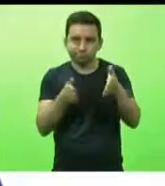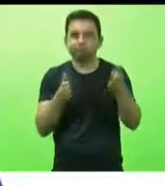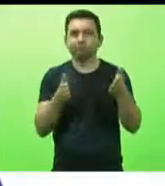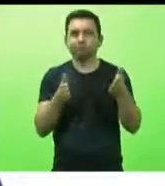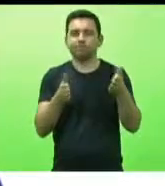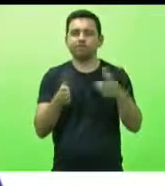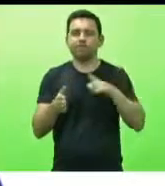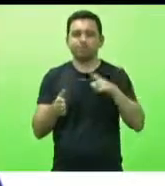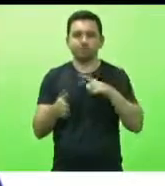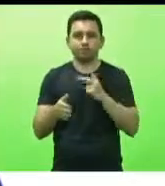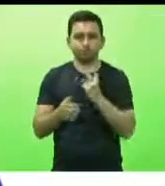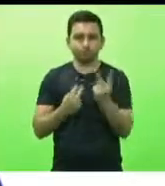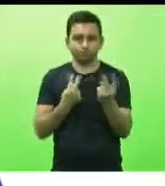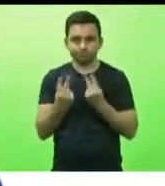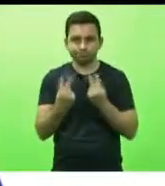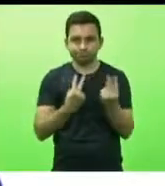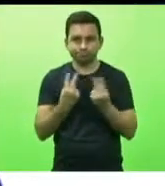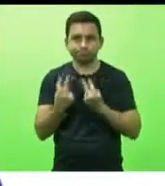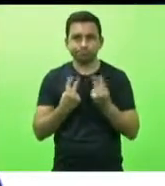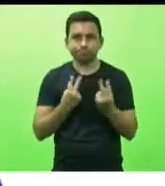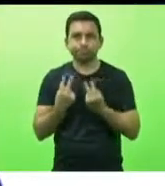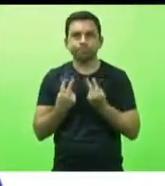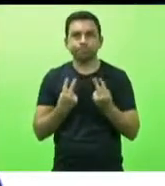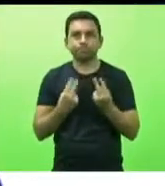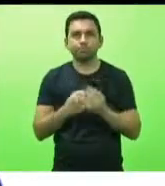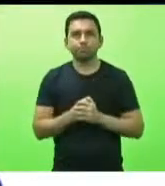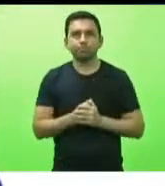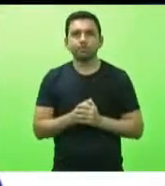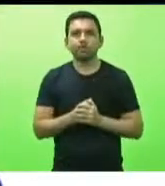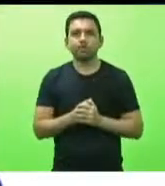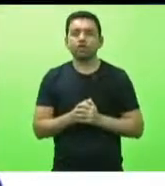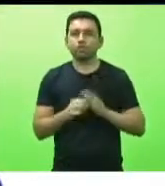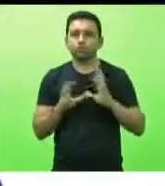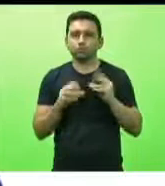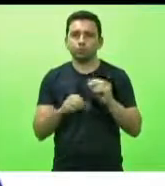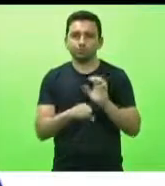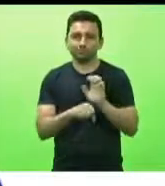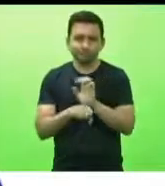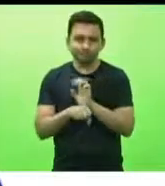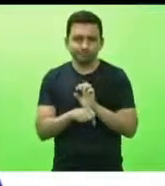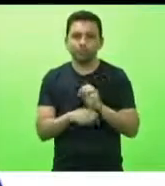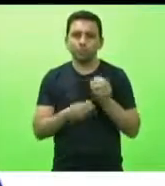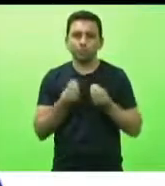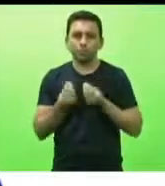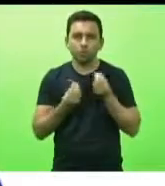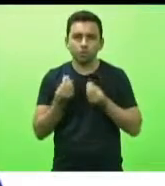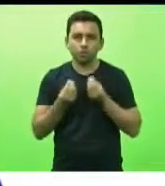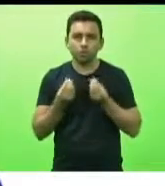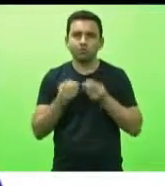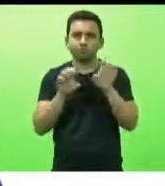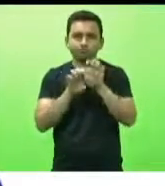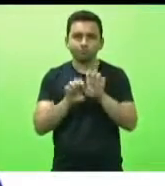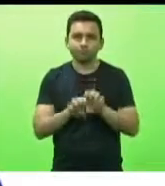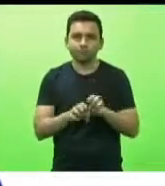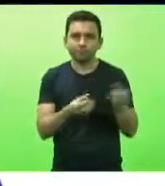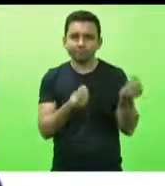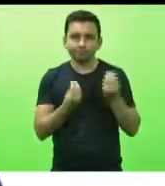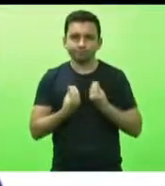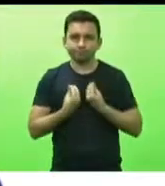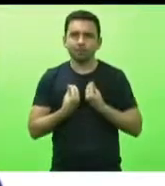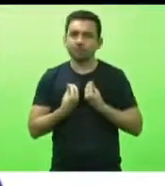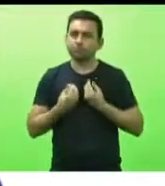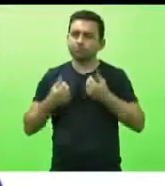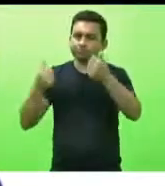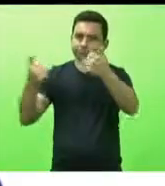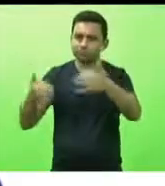ocorrendo, a gente pede aí os dados para a Secretaria de Infraestrutura, para que possam nos repassar e a gente possa levar a comunidade, as